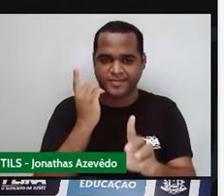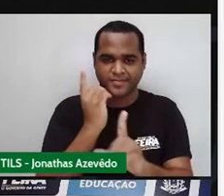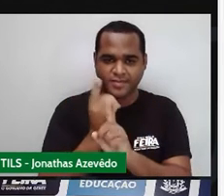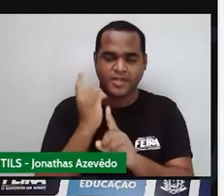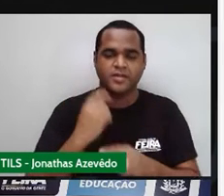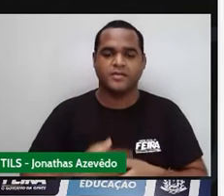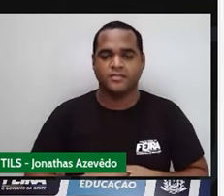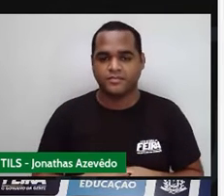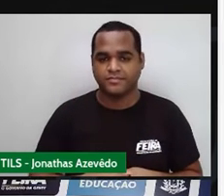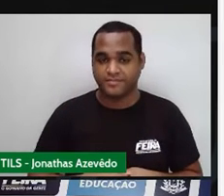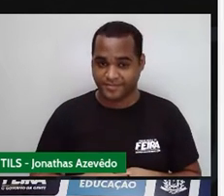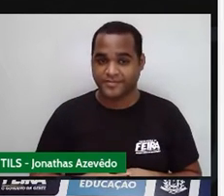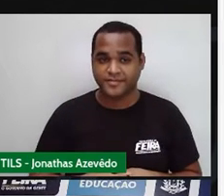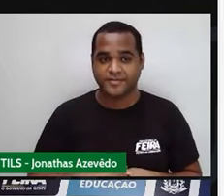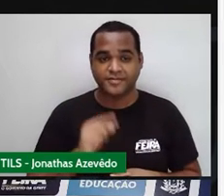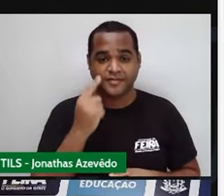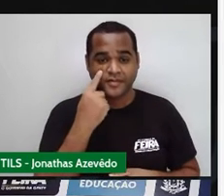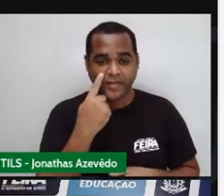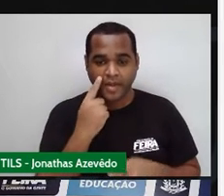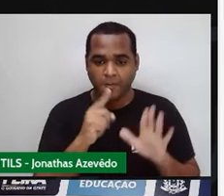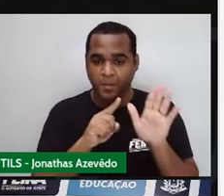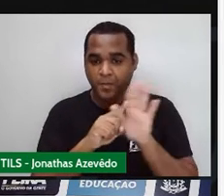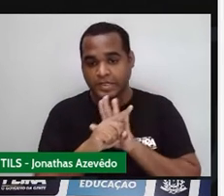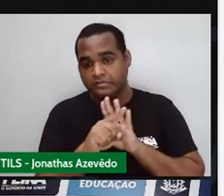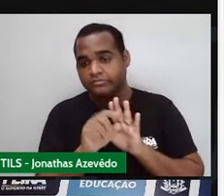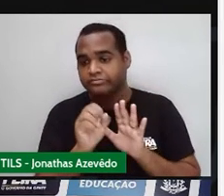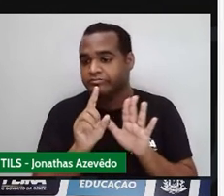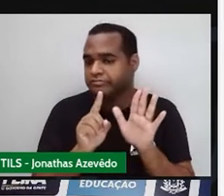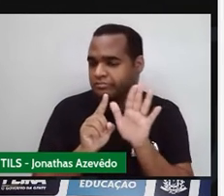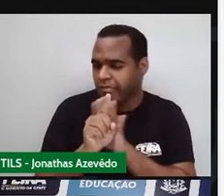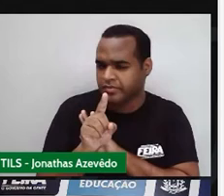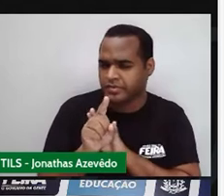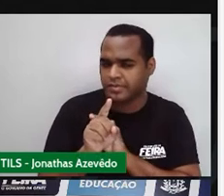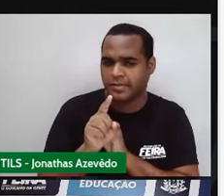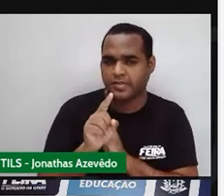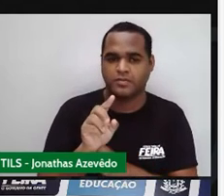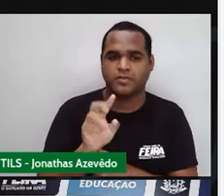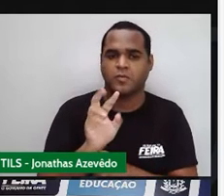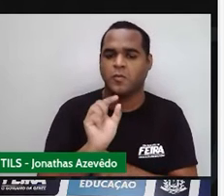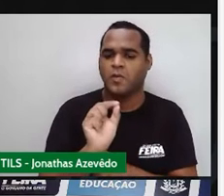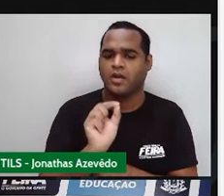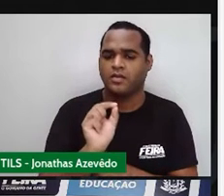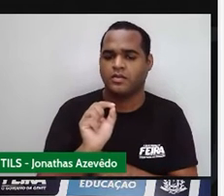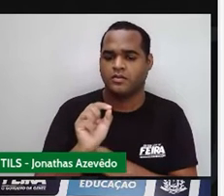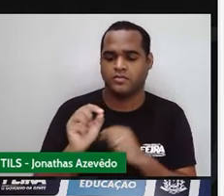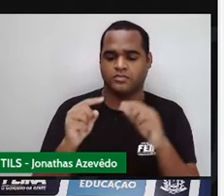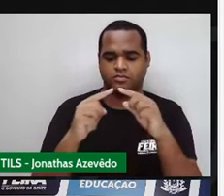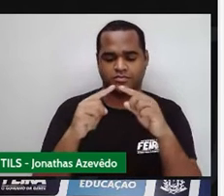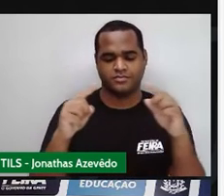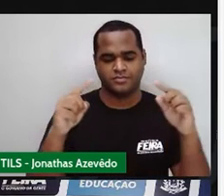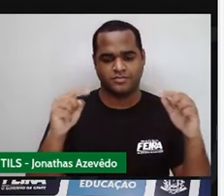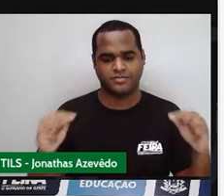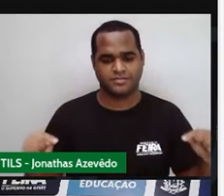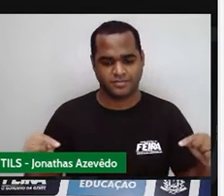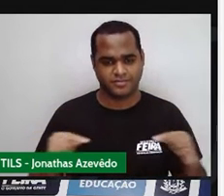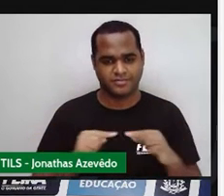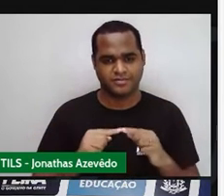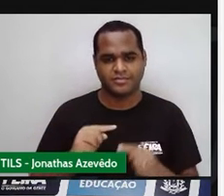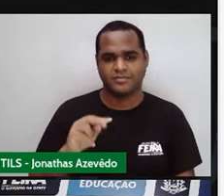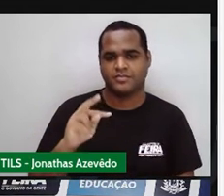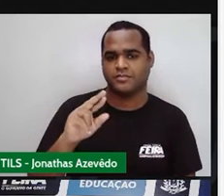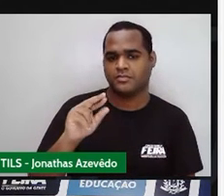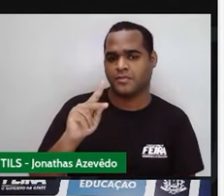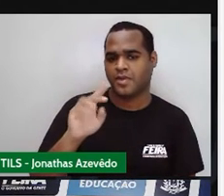Então, quando você for perguntado ou perguntada sobre o que é um trapézio, você vai responder assim, ó,